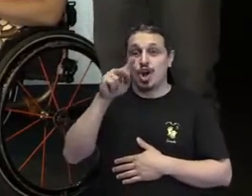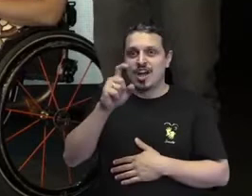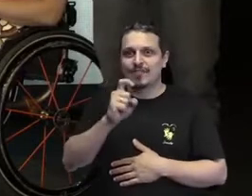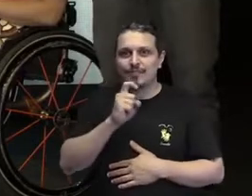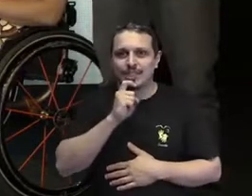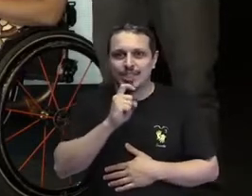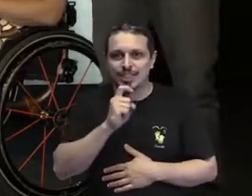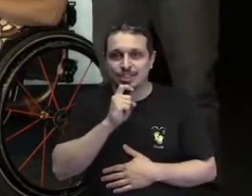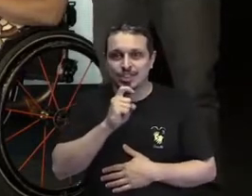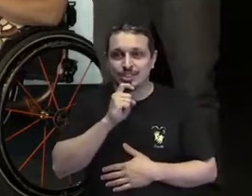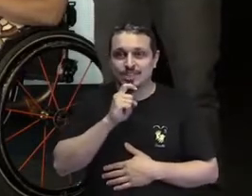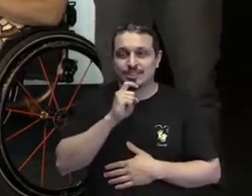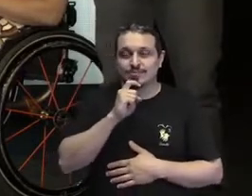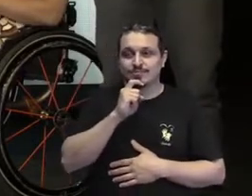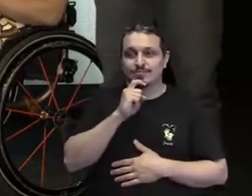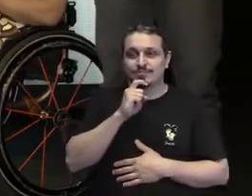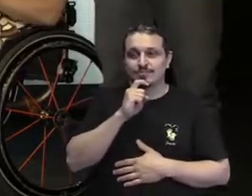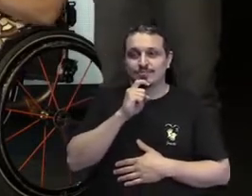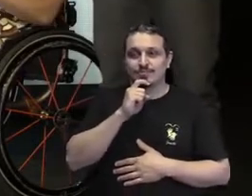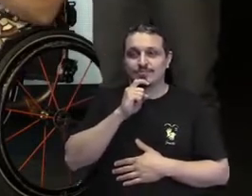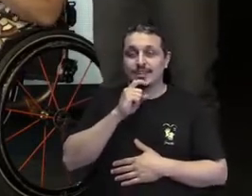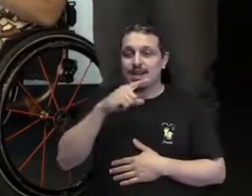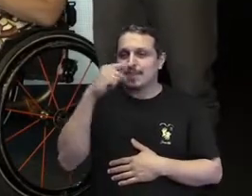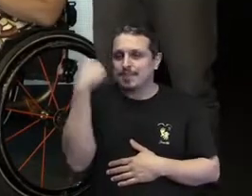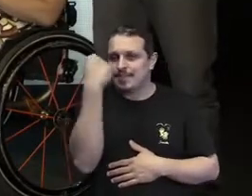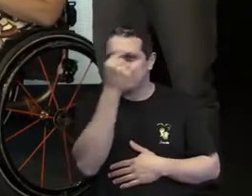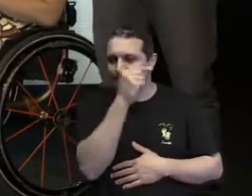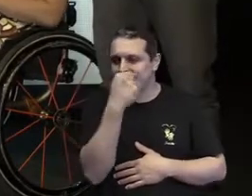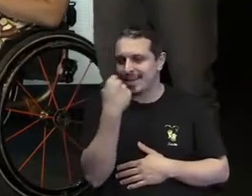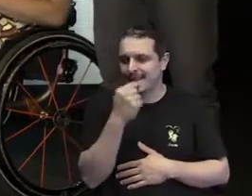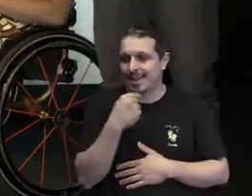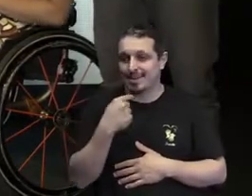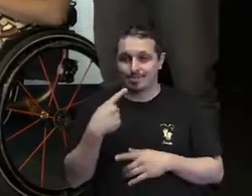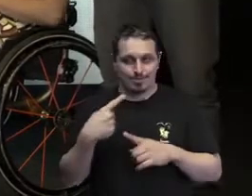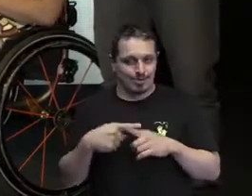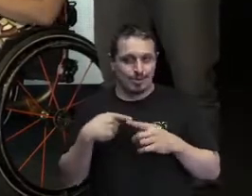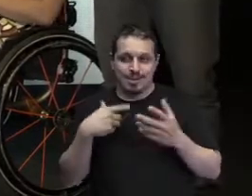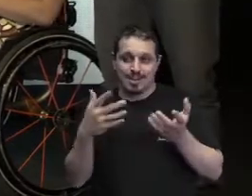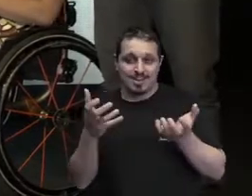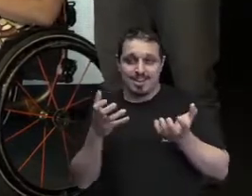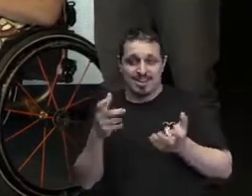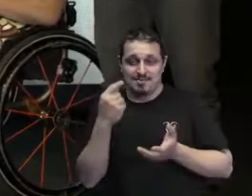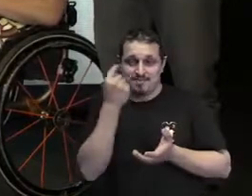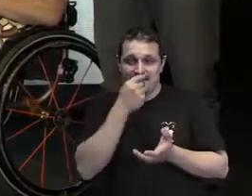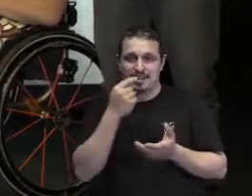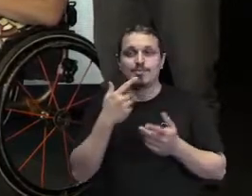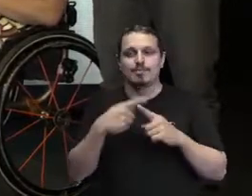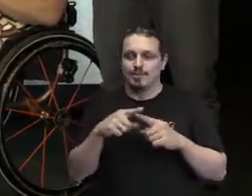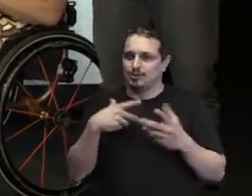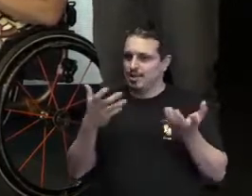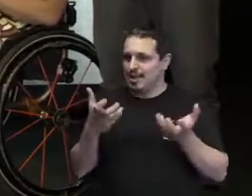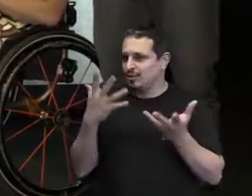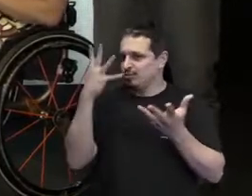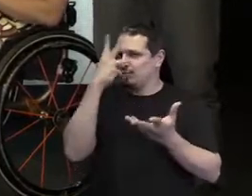tô com a minha pele levemente maquiada, porque eu não ia aparecer aqui sem maquiagem, Assim tá bonita.